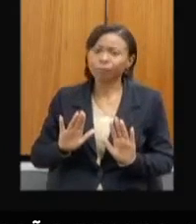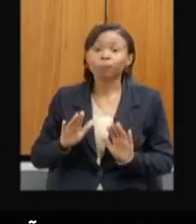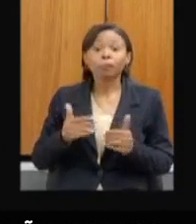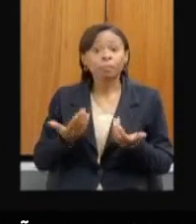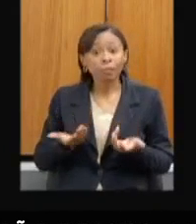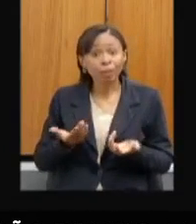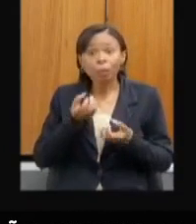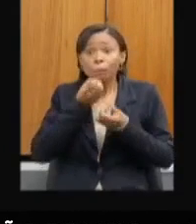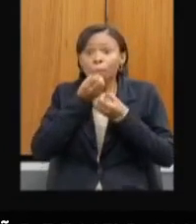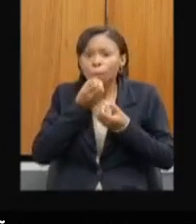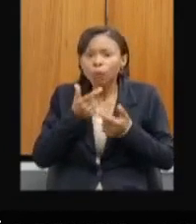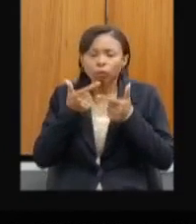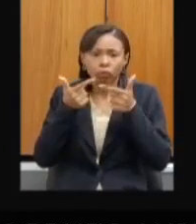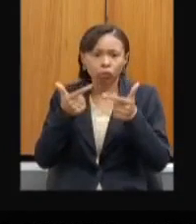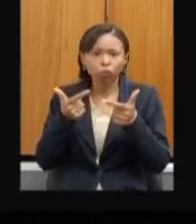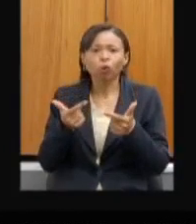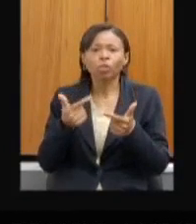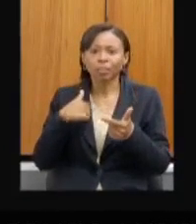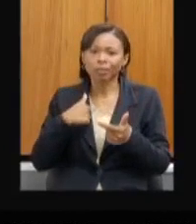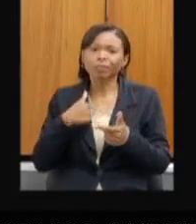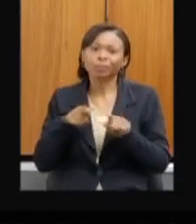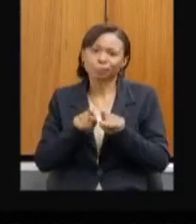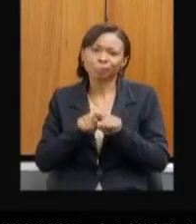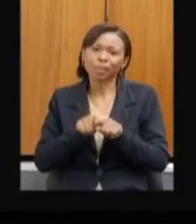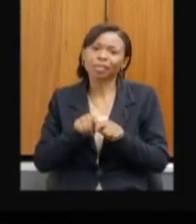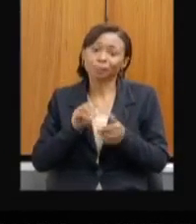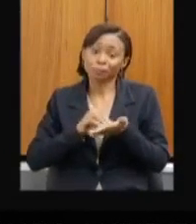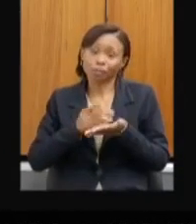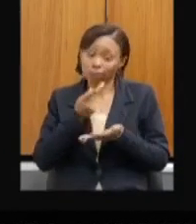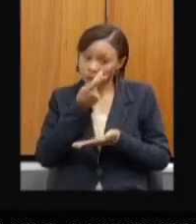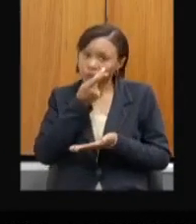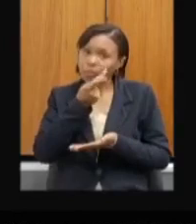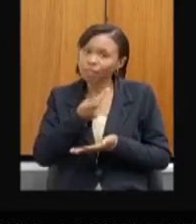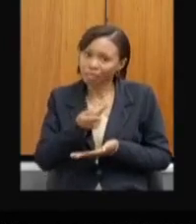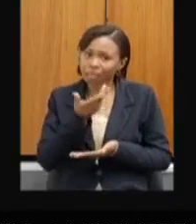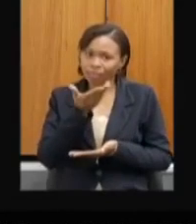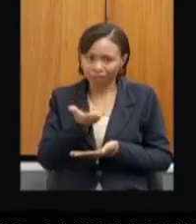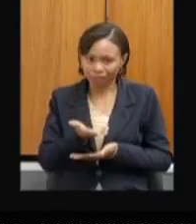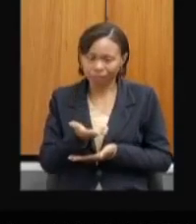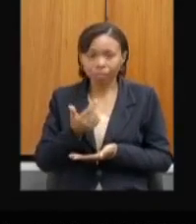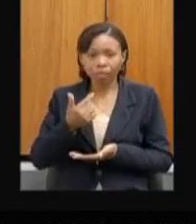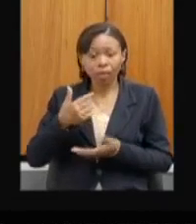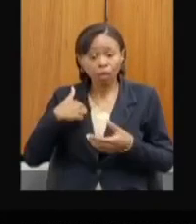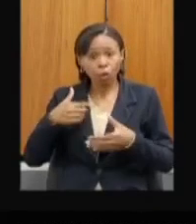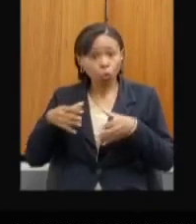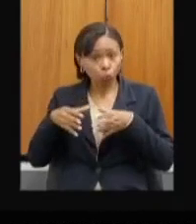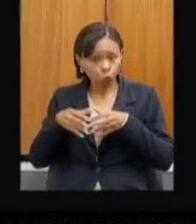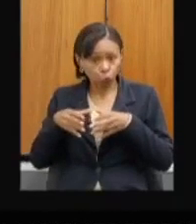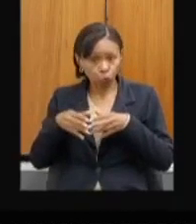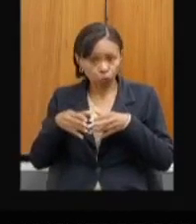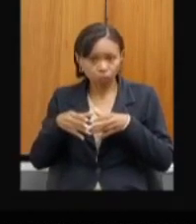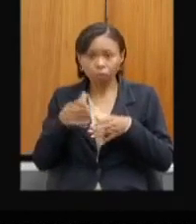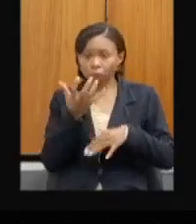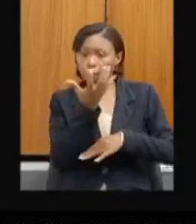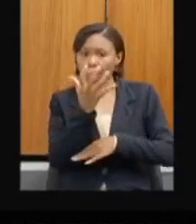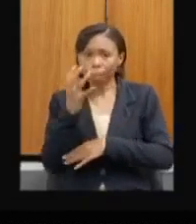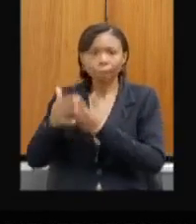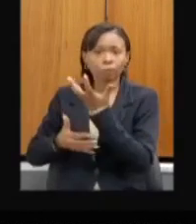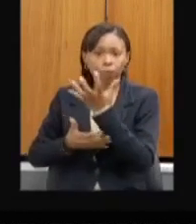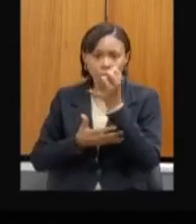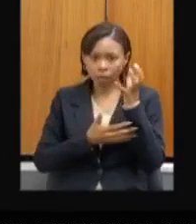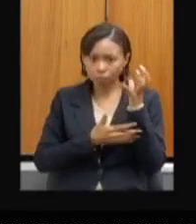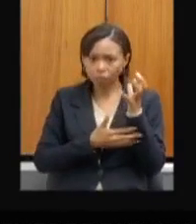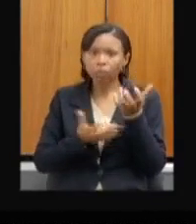devendo uma visita para a senhora e como membro da Comissão de Meio Ambiente, eu quero ser parceiro para que a gente